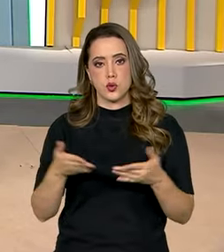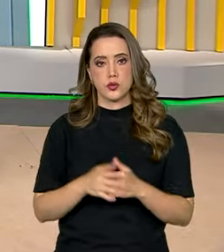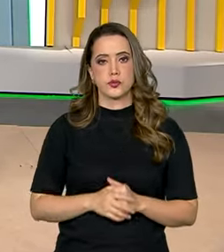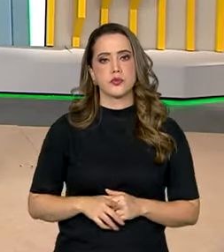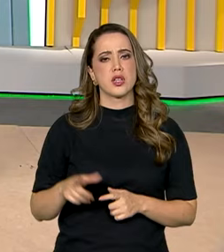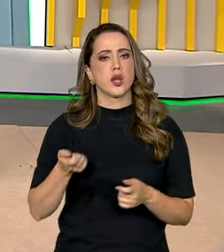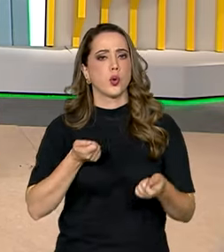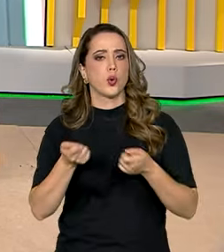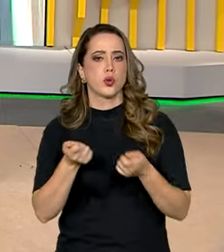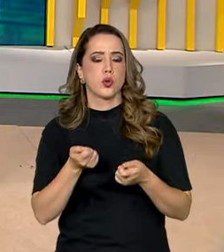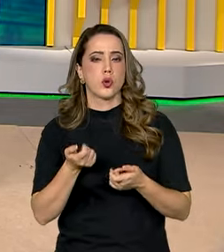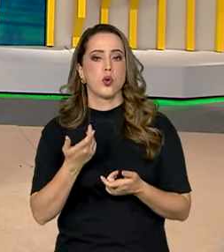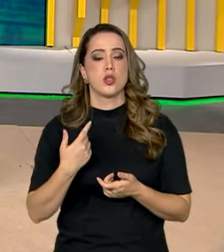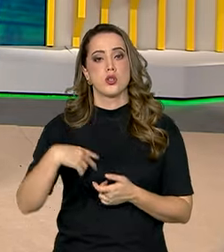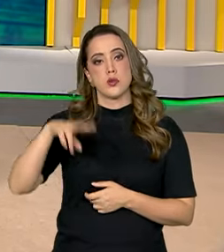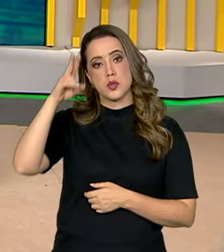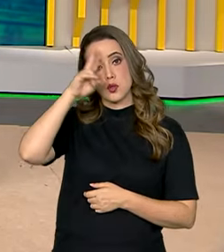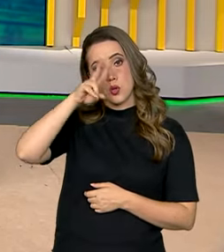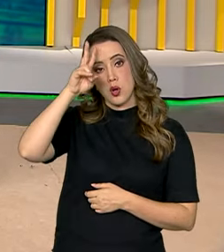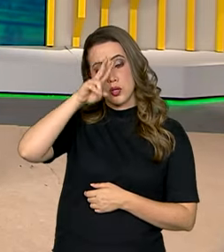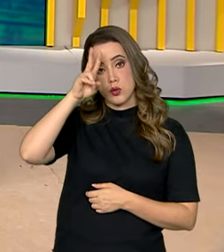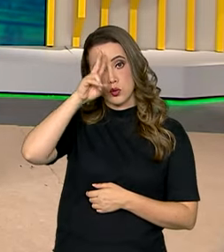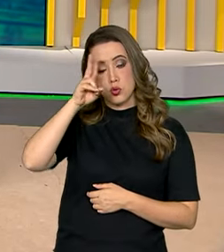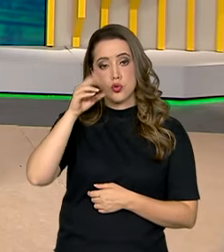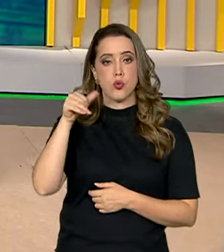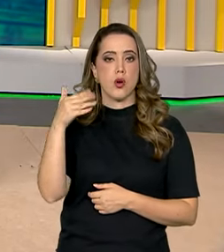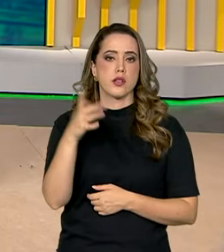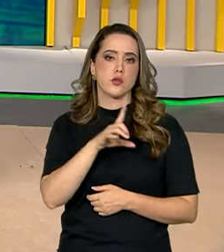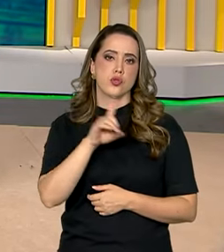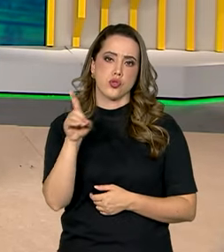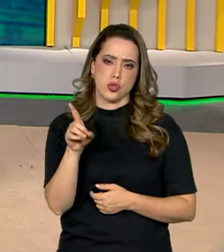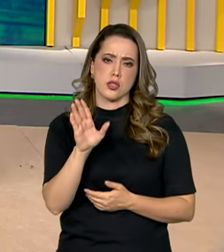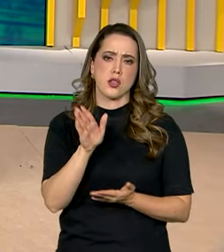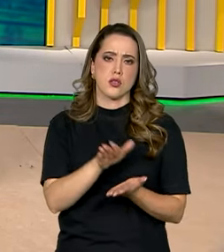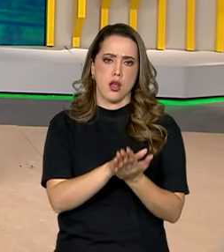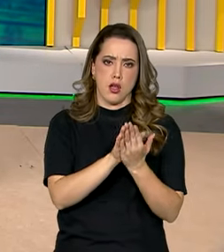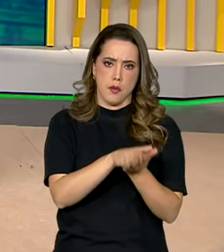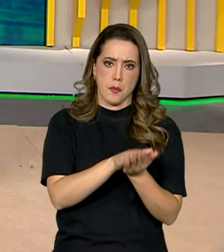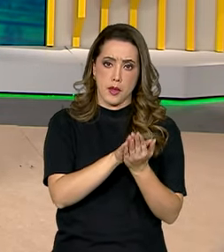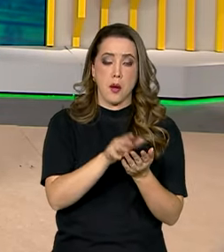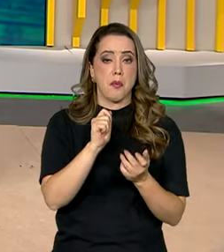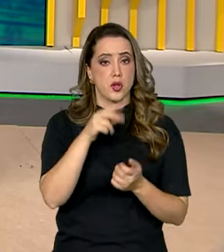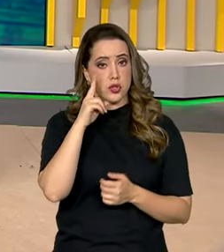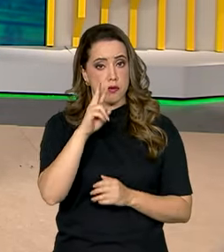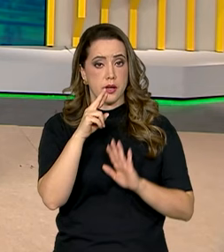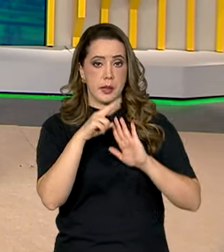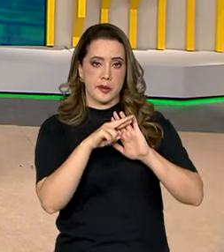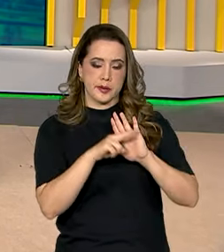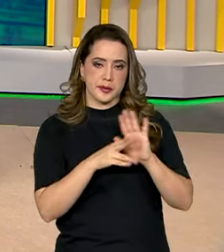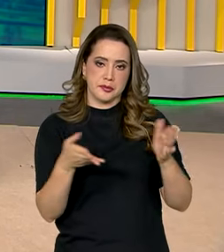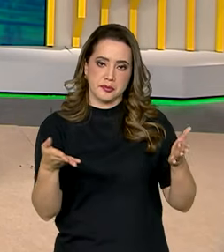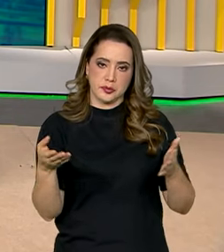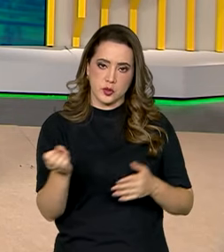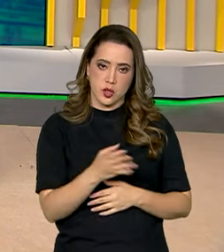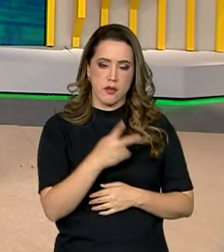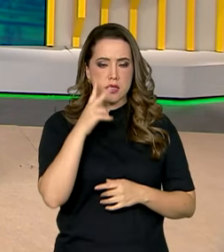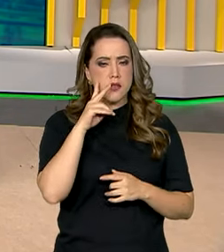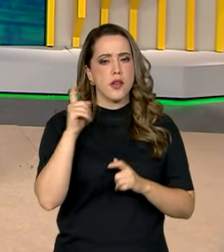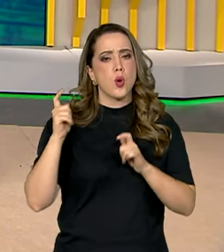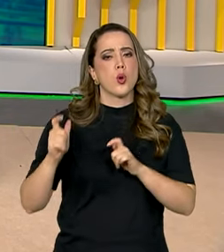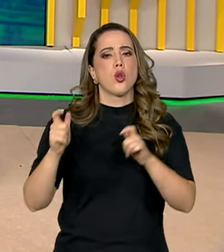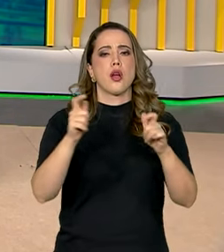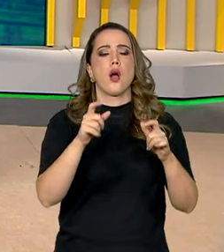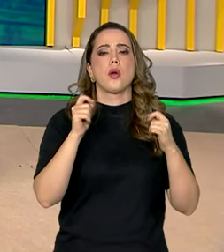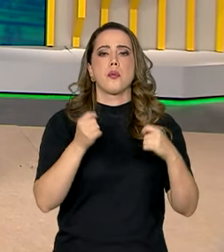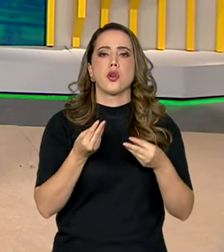controle sobre o histórico de doação, os usuários podem consultar as regras atualizadas da doação, localizar pontos de